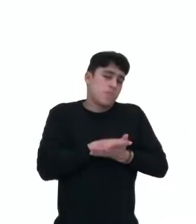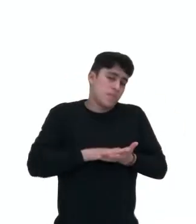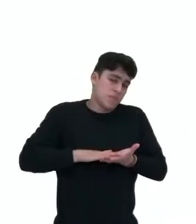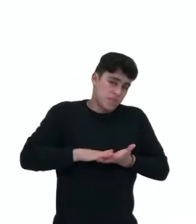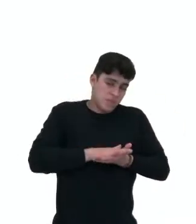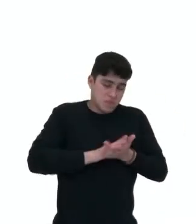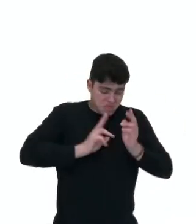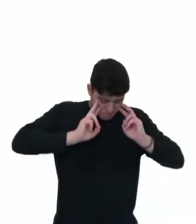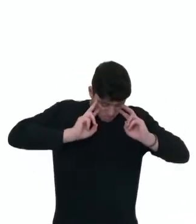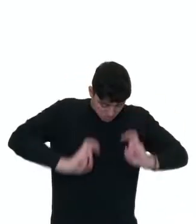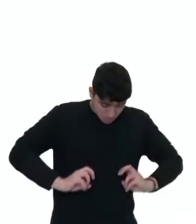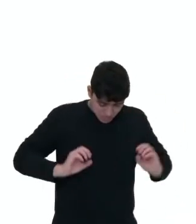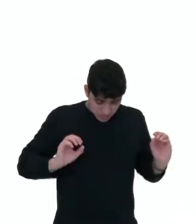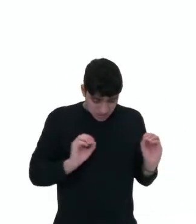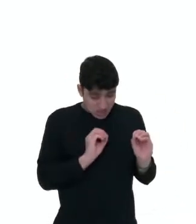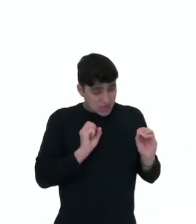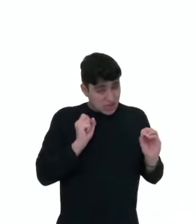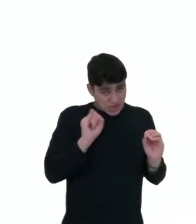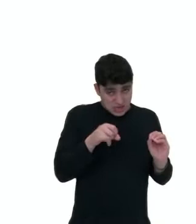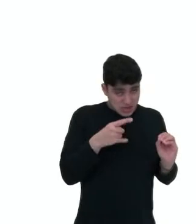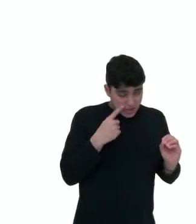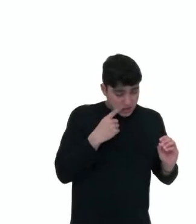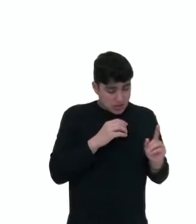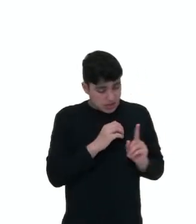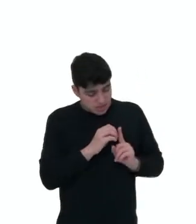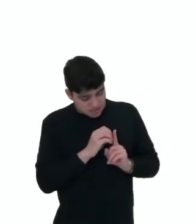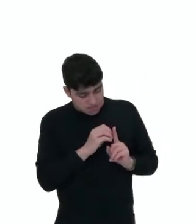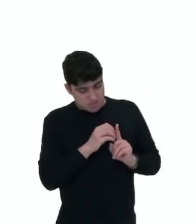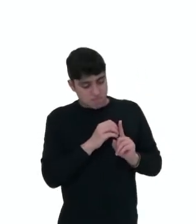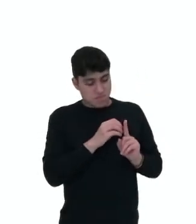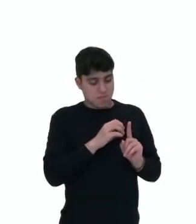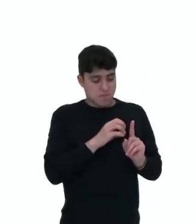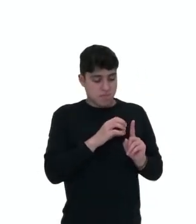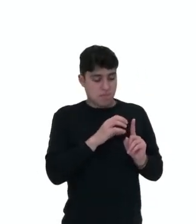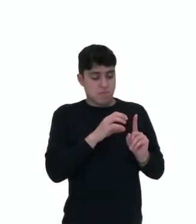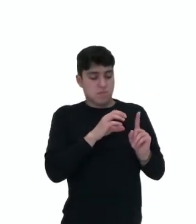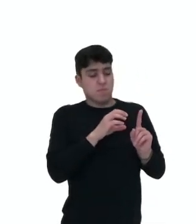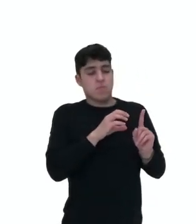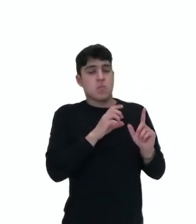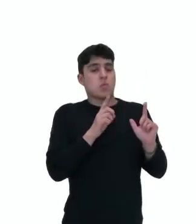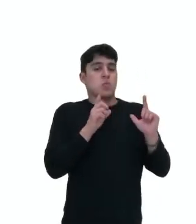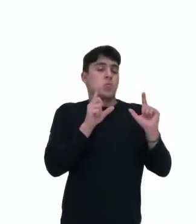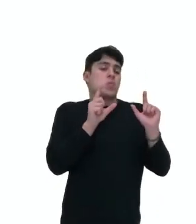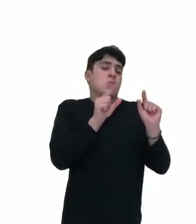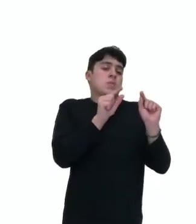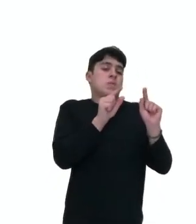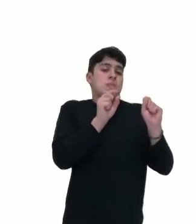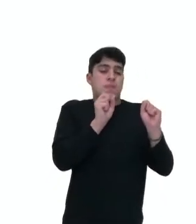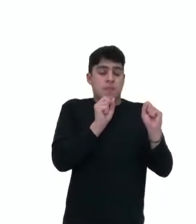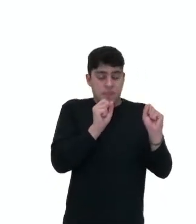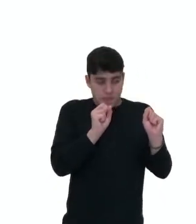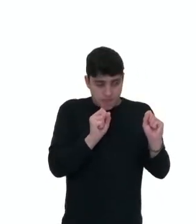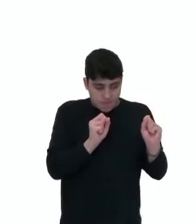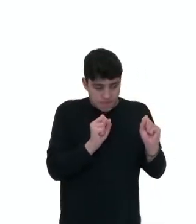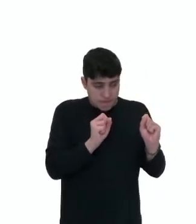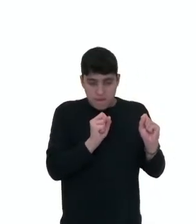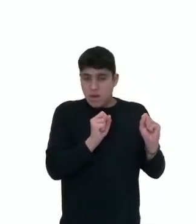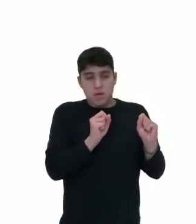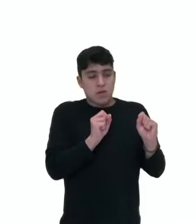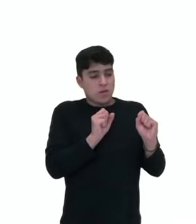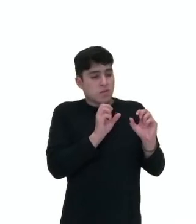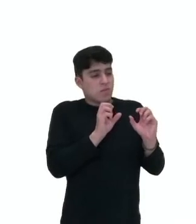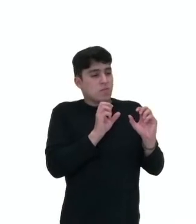Porém, quando esse aneurisma, ele cresce, ele aumenta de tamanho, pode comprimir algumas